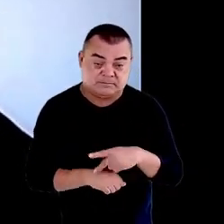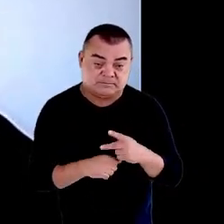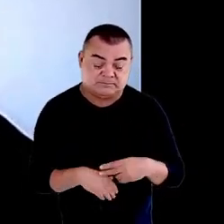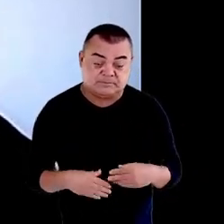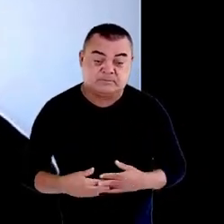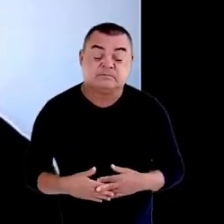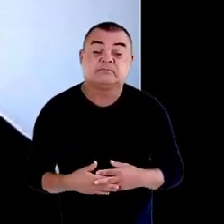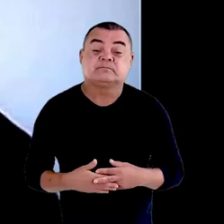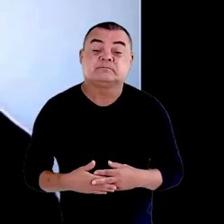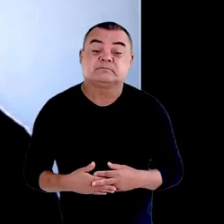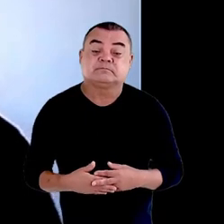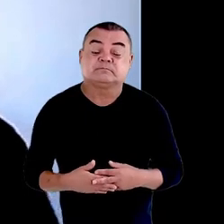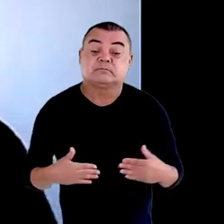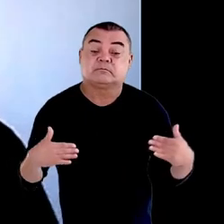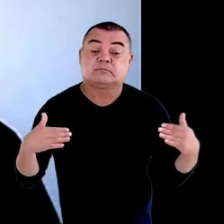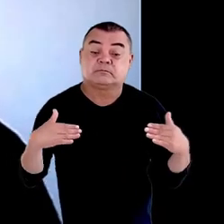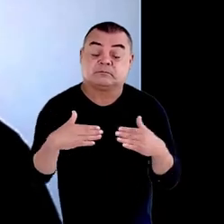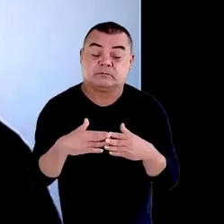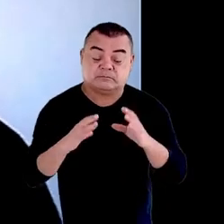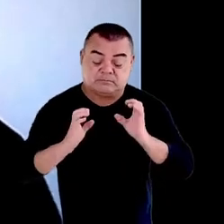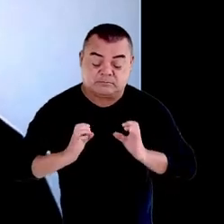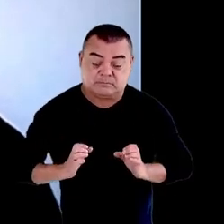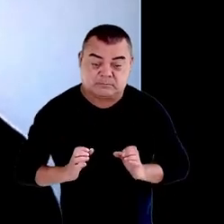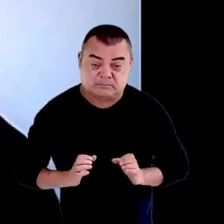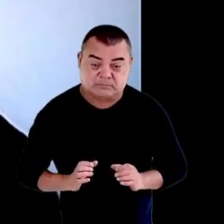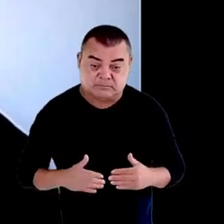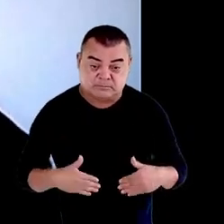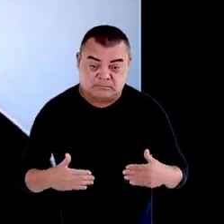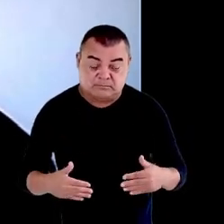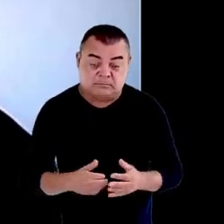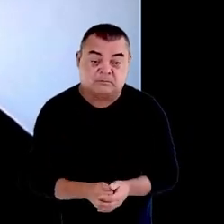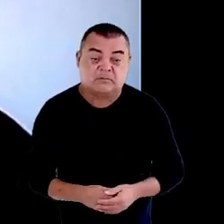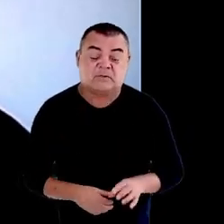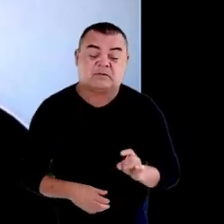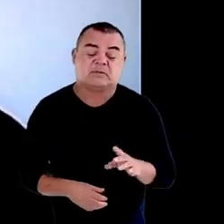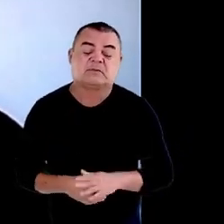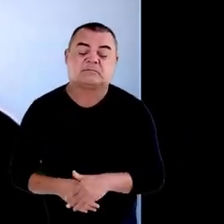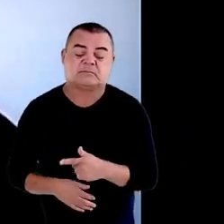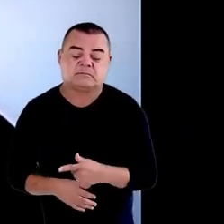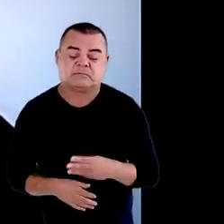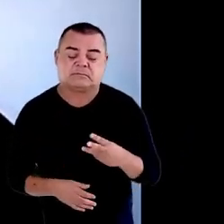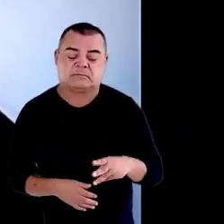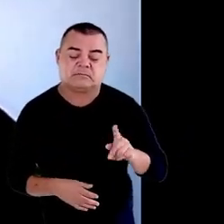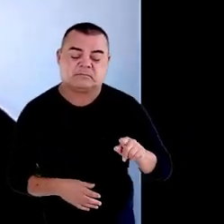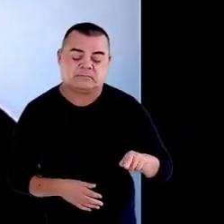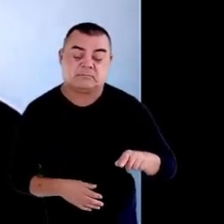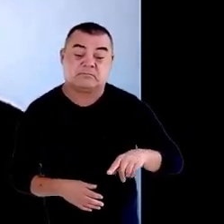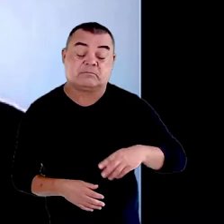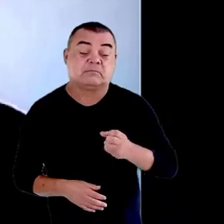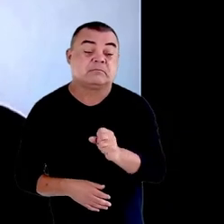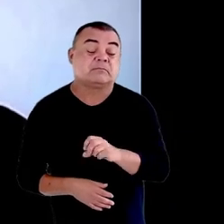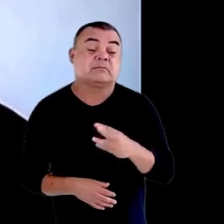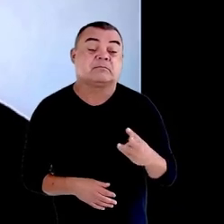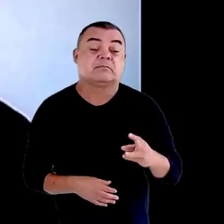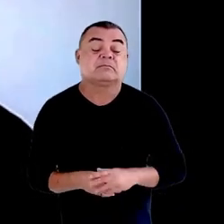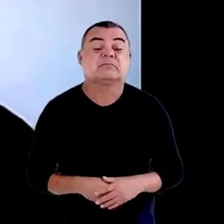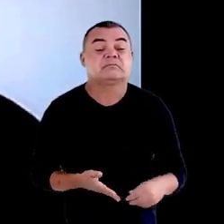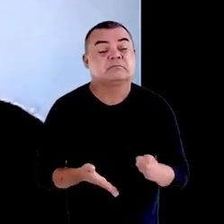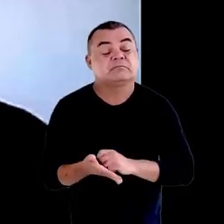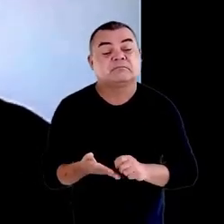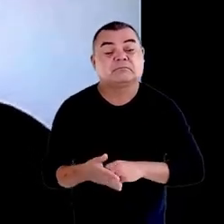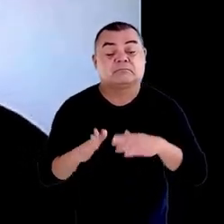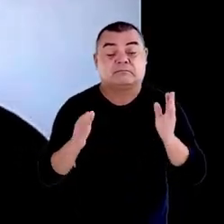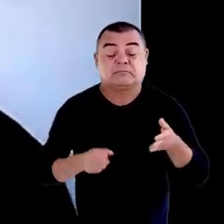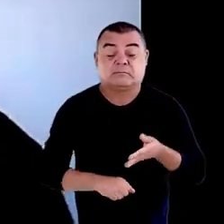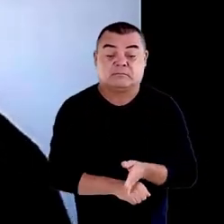da Cidadania, somente 73,84% dos cadastros já